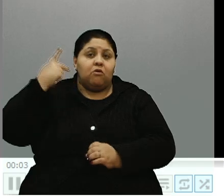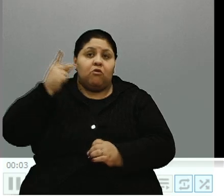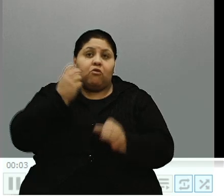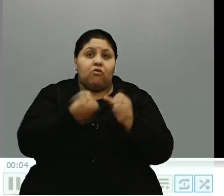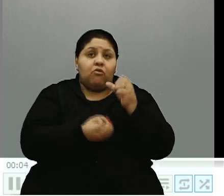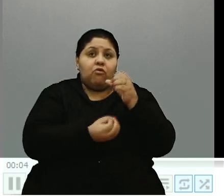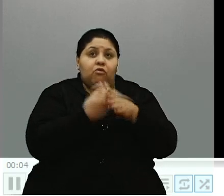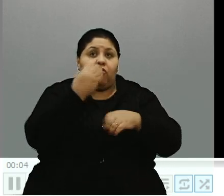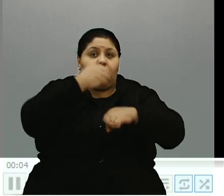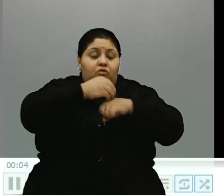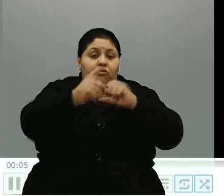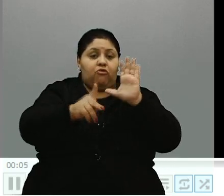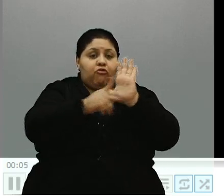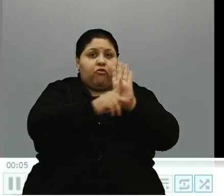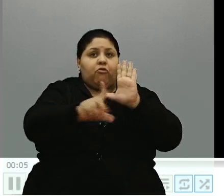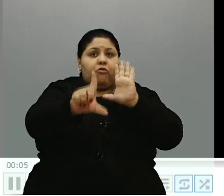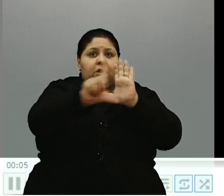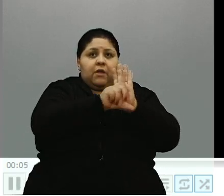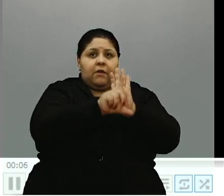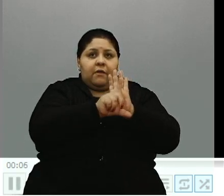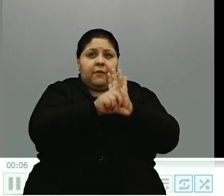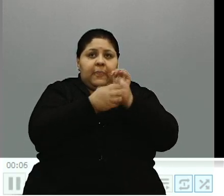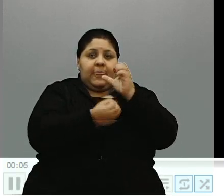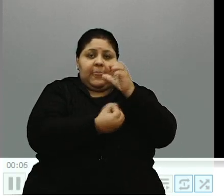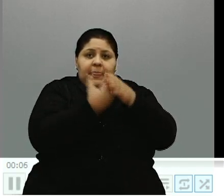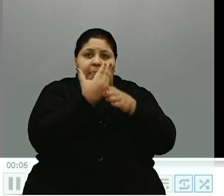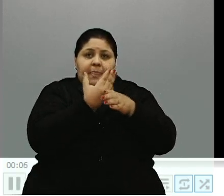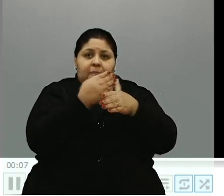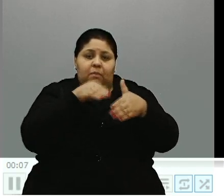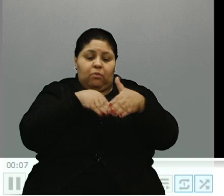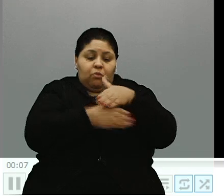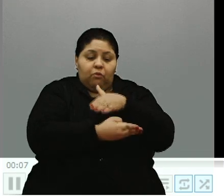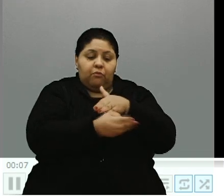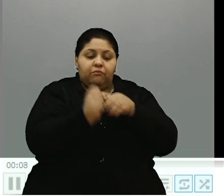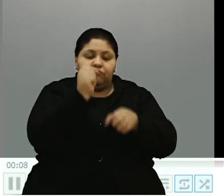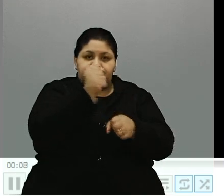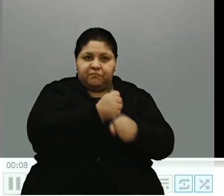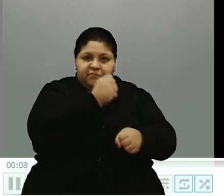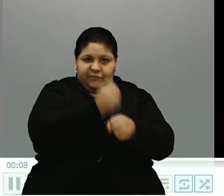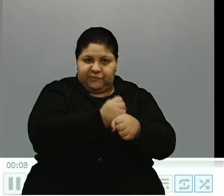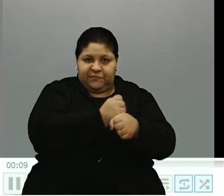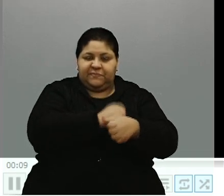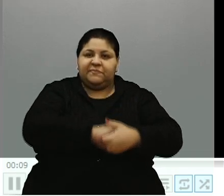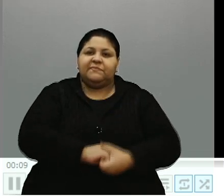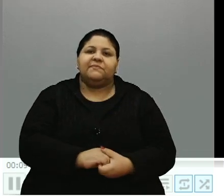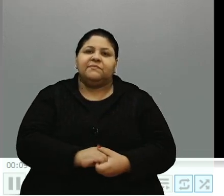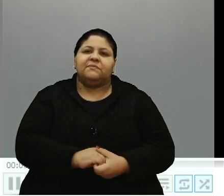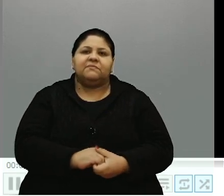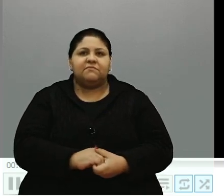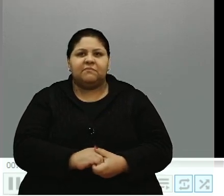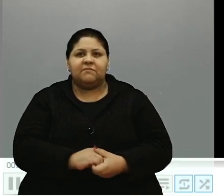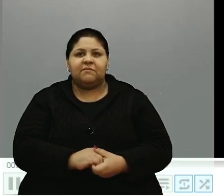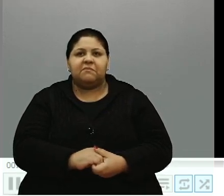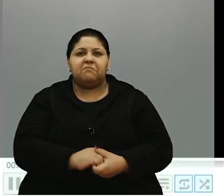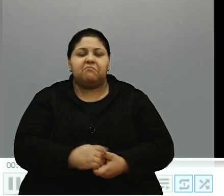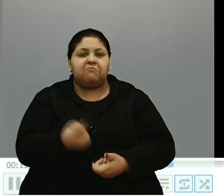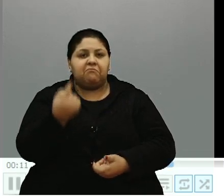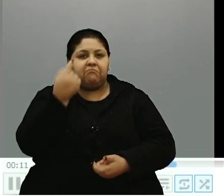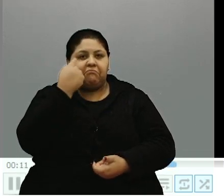do projeto de lei para a criação do Banco de Materiais de Construção. E olha,